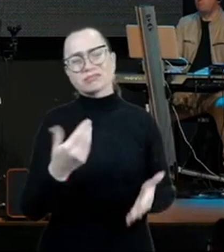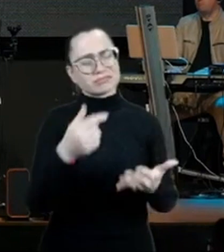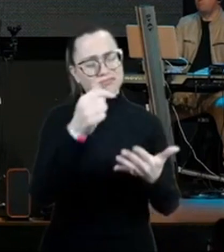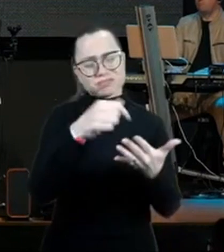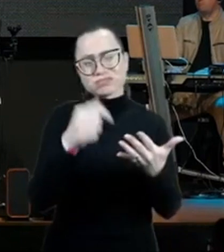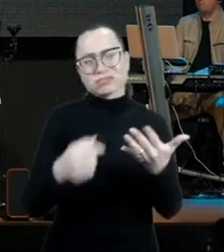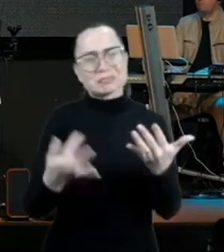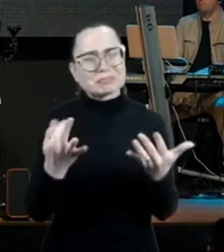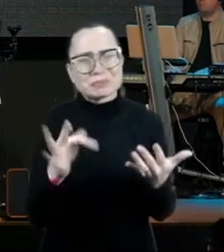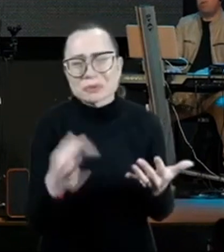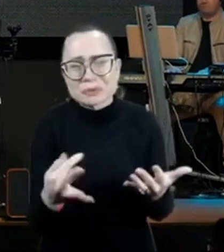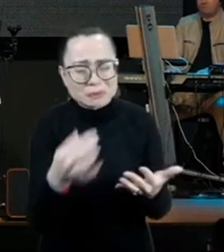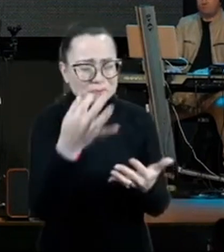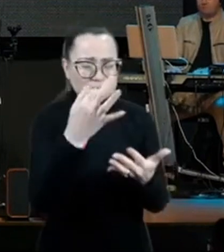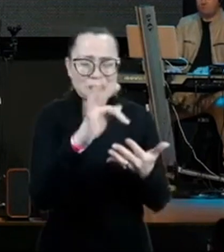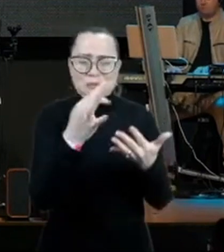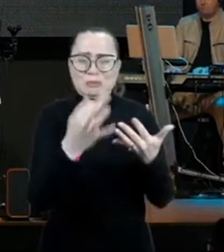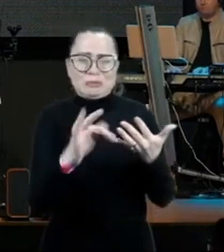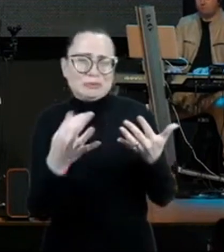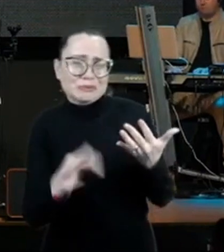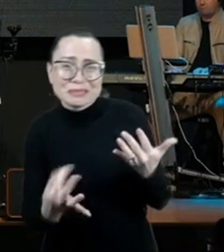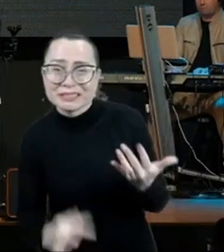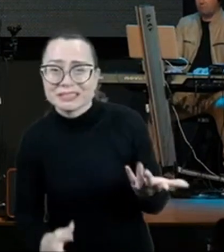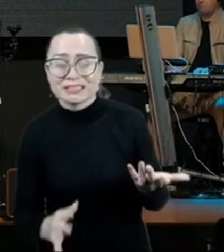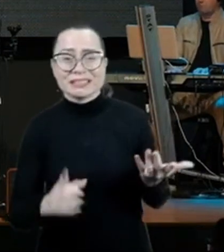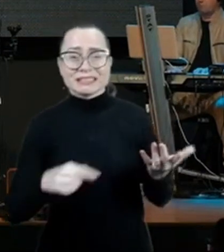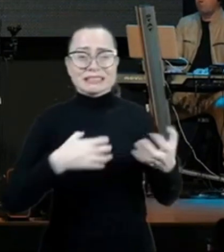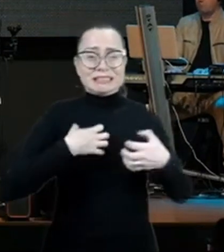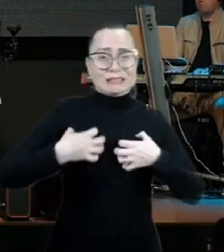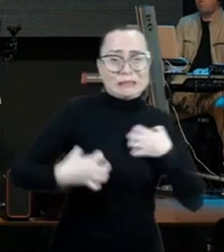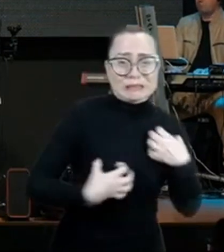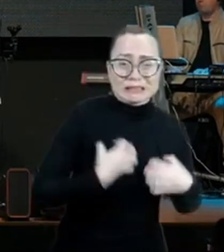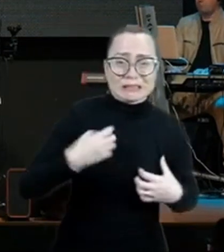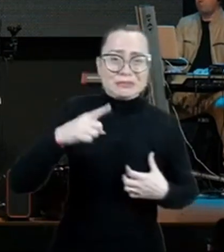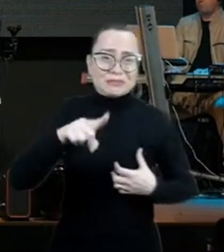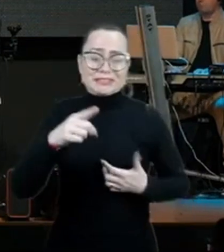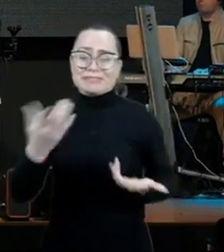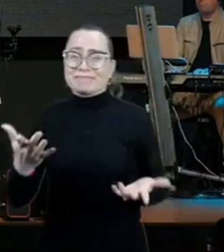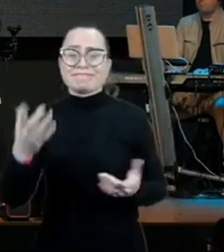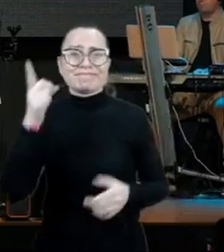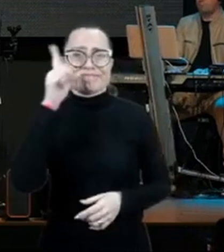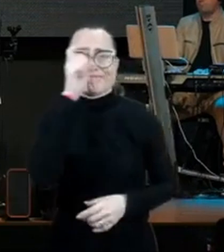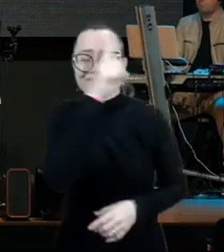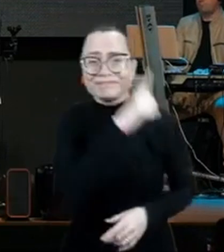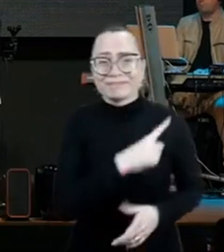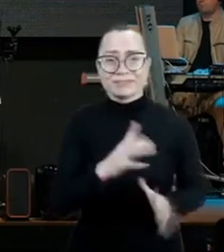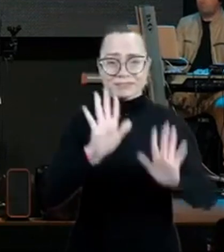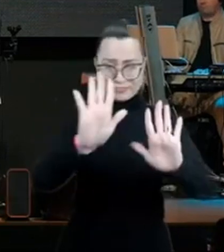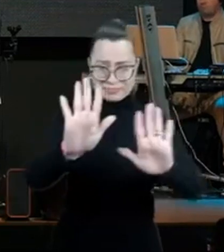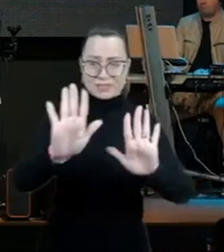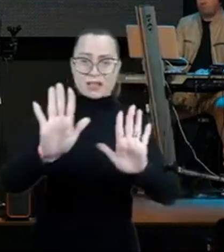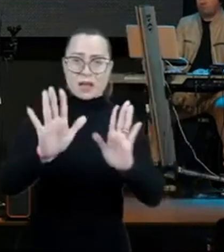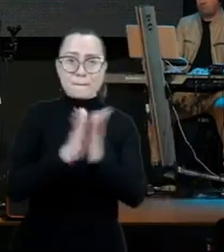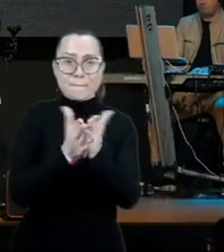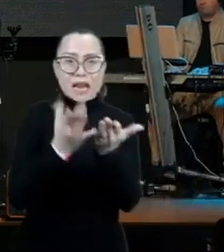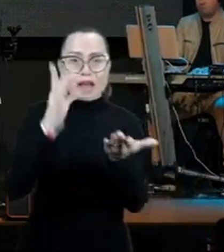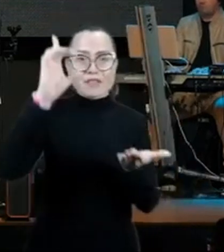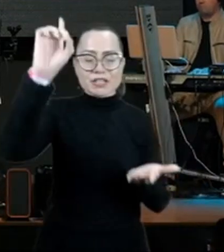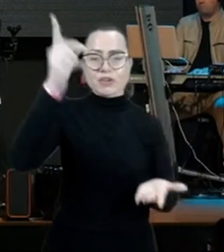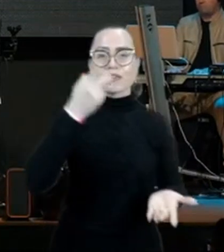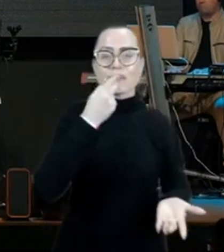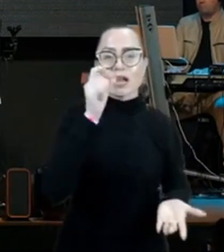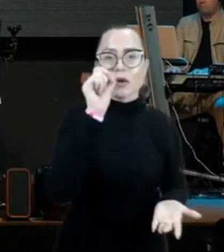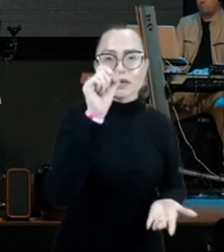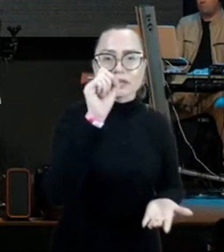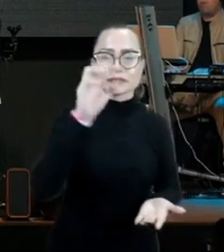incomodando você, e você não está conseguindo lidar com isso, deixa eu dizer uma coisa para você, tem uma palavra no texto que diz, mas Deus